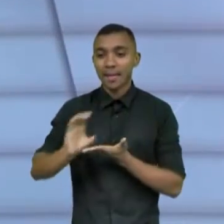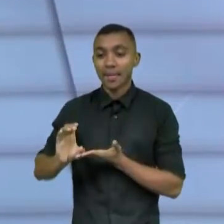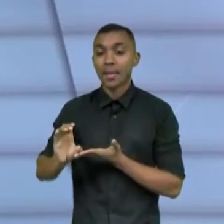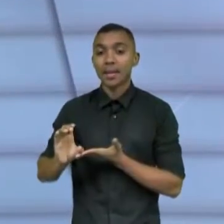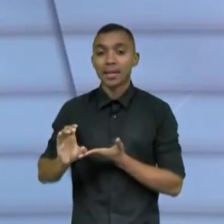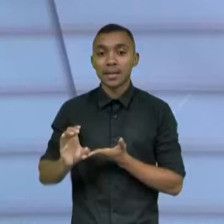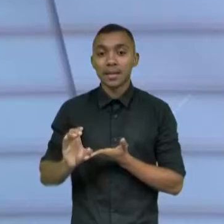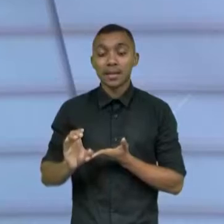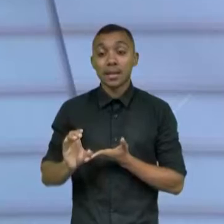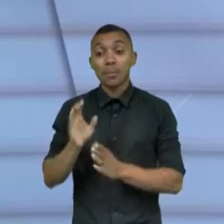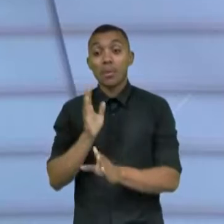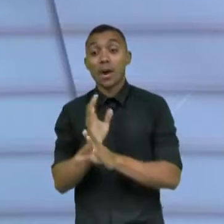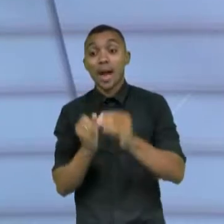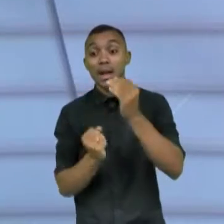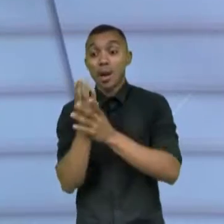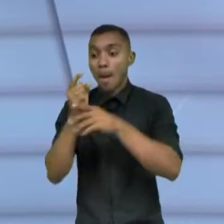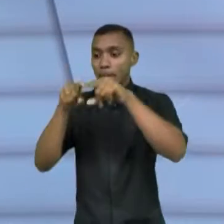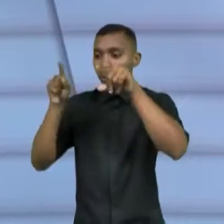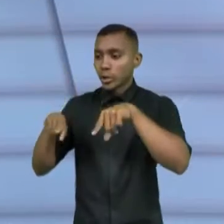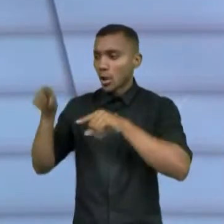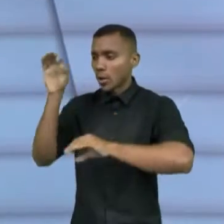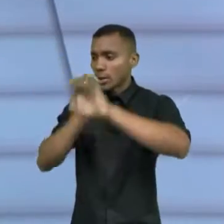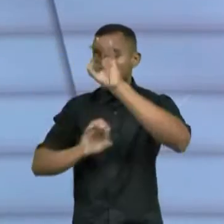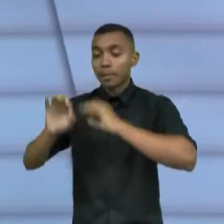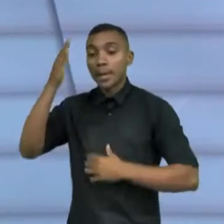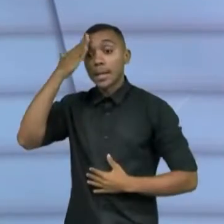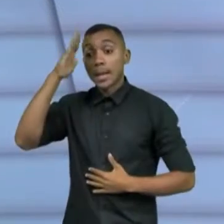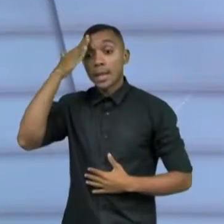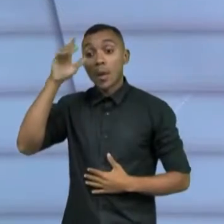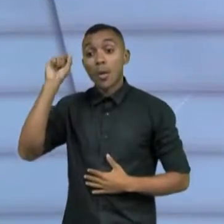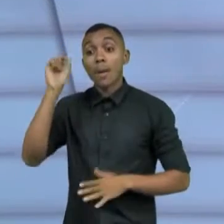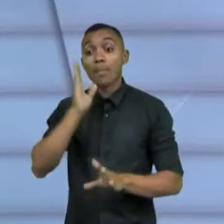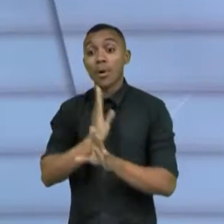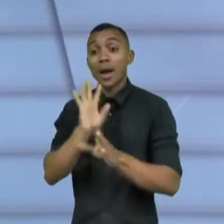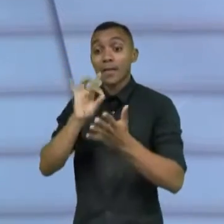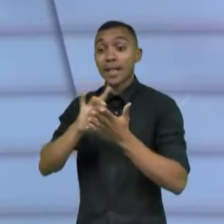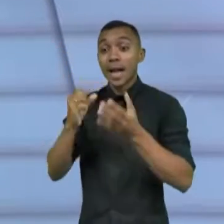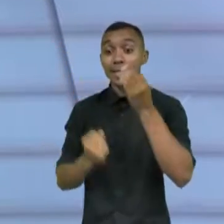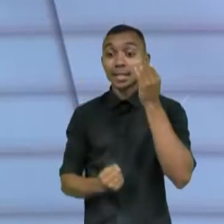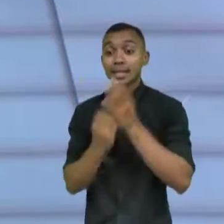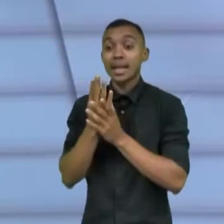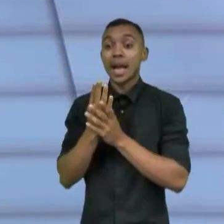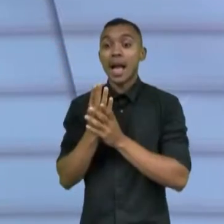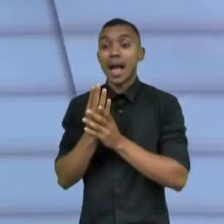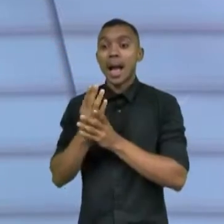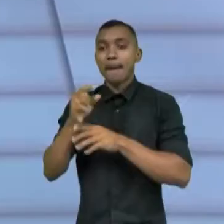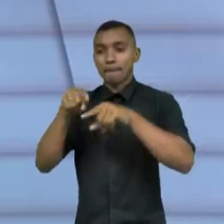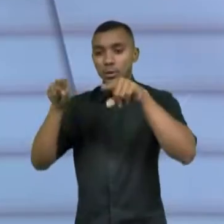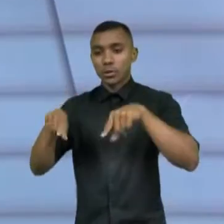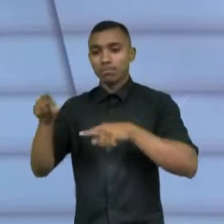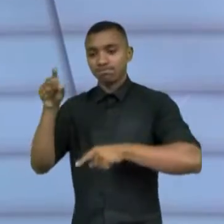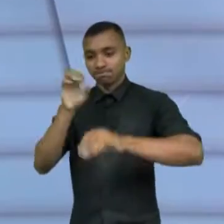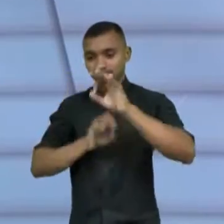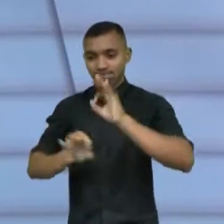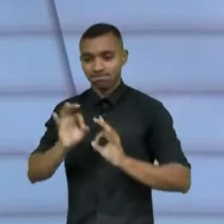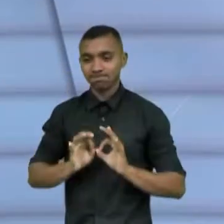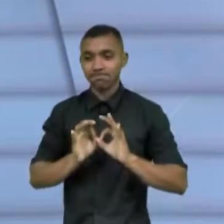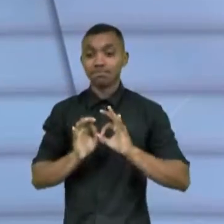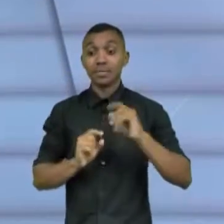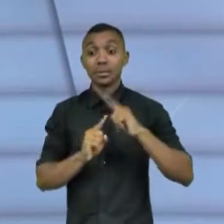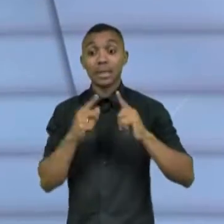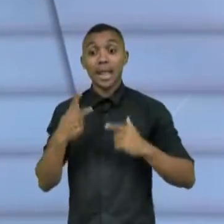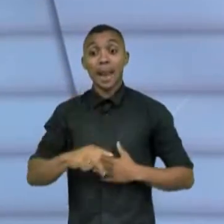desenhou essa ideia, entendeu que para desenvolver o ecossistema de negócios e investimentos de impacto no Brasil, seria